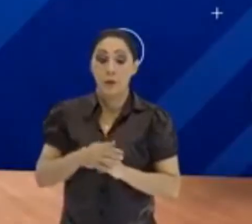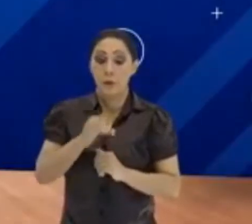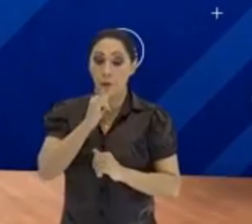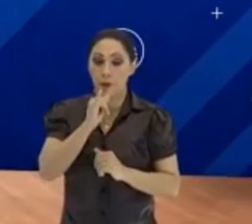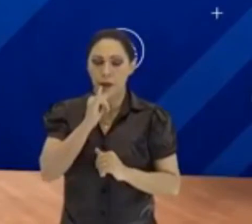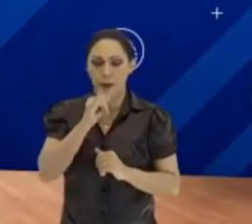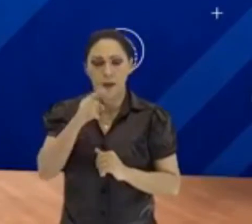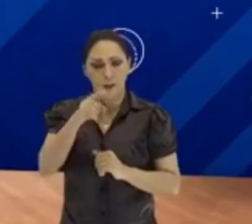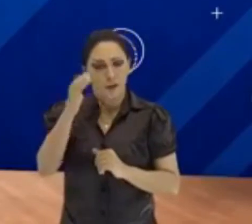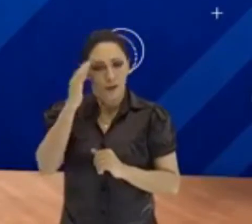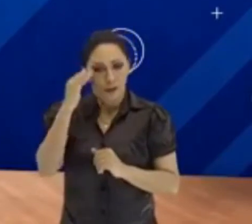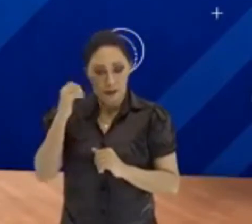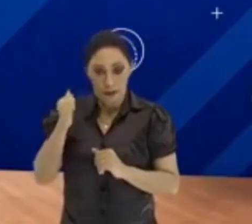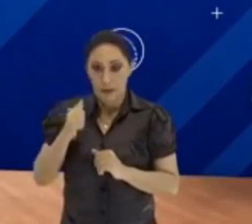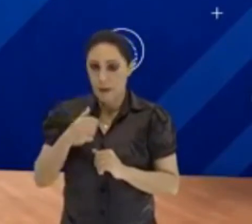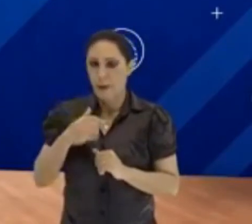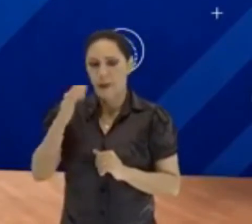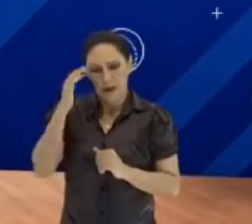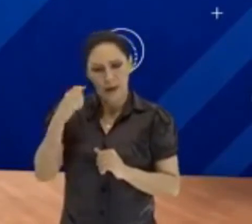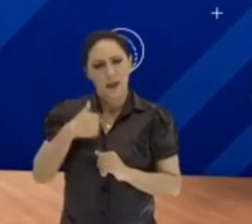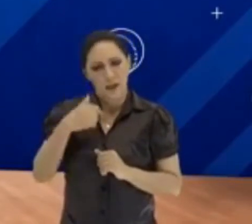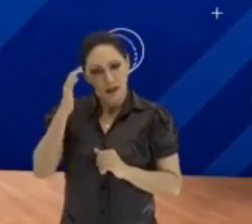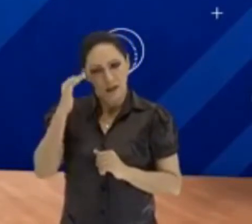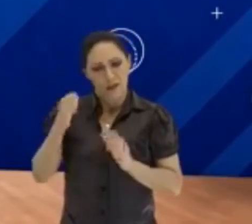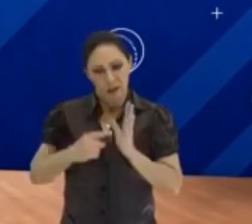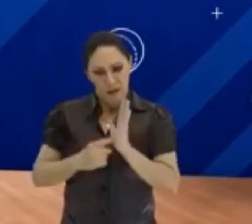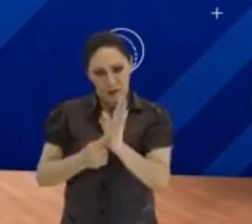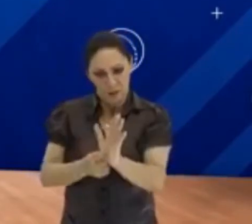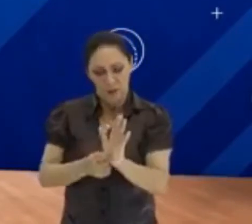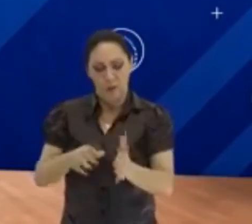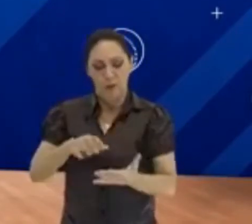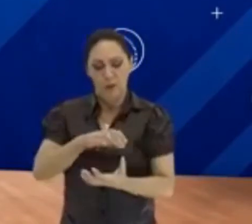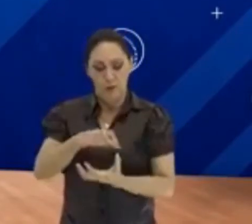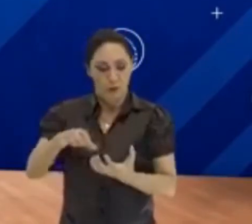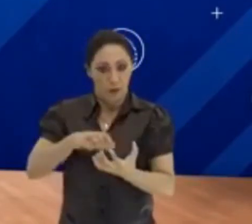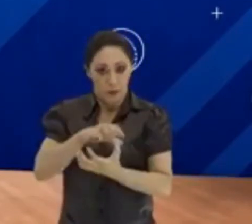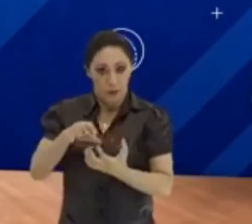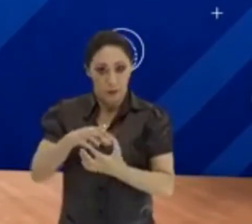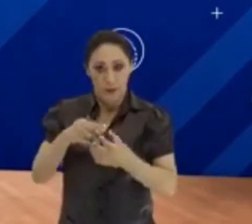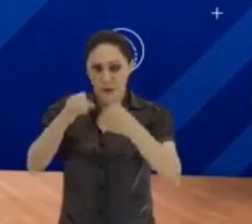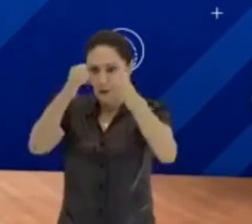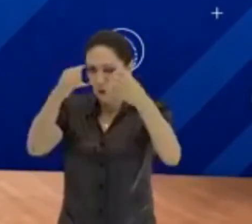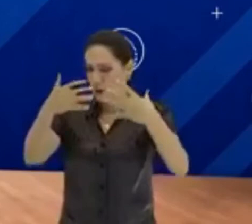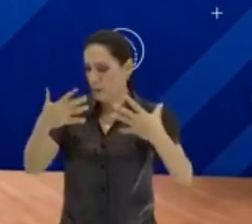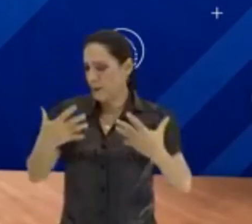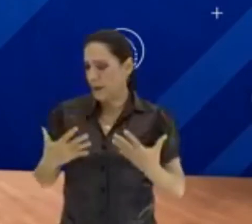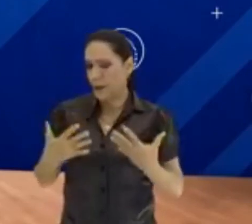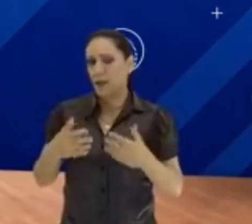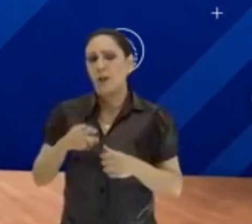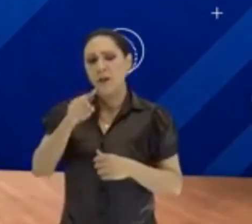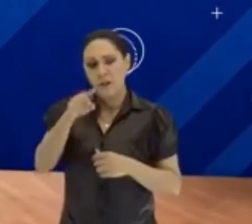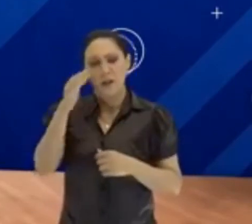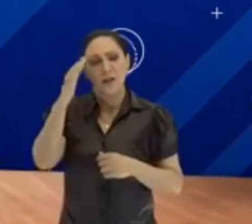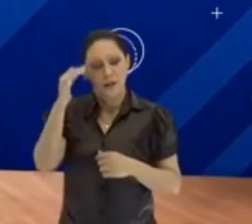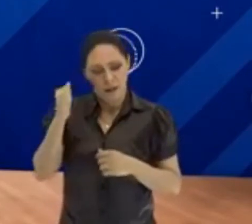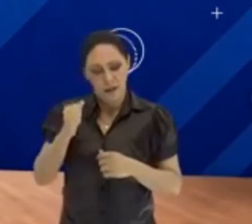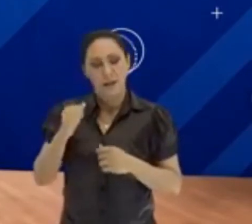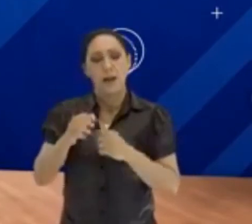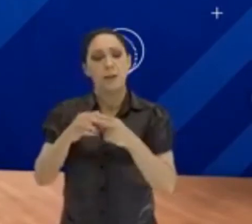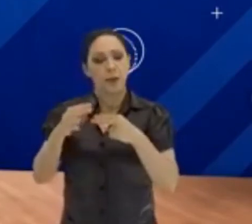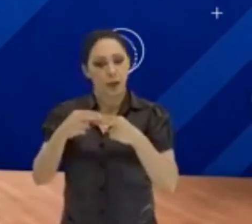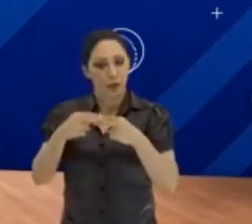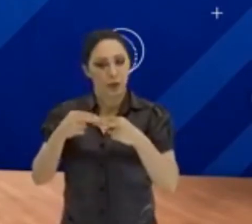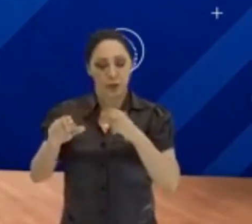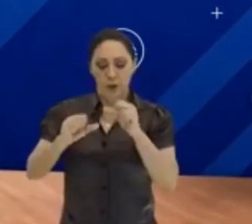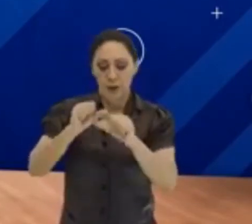Você sabe, eu sei que se eu te mostro a fórmula, se eu te esclareço direitinho a fórmula, eu sei que você sabe trabalhar essa